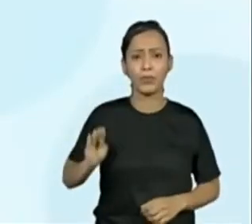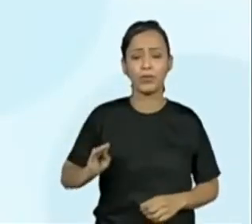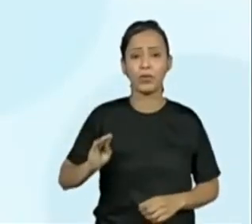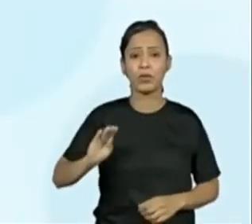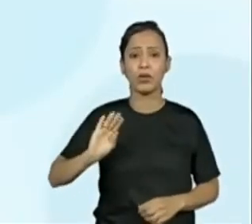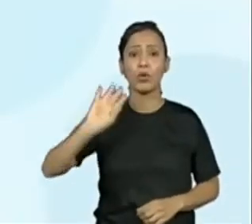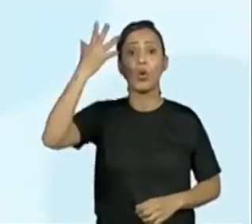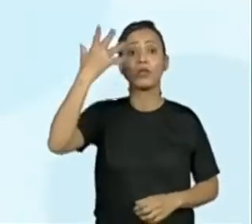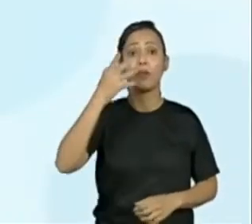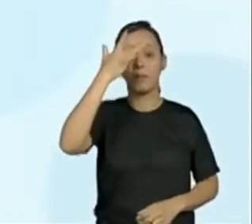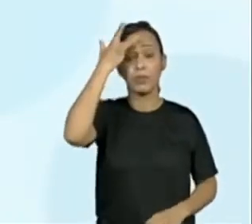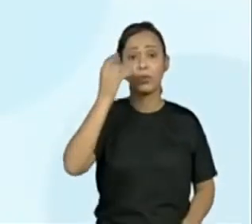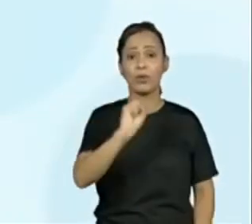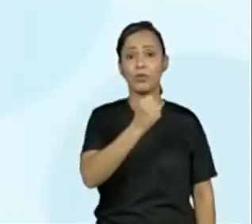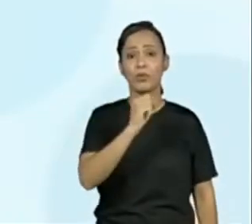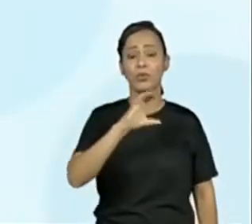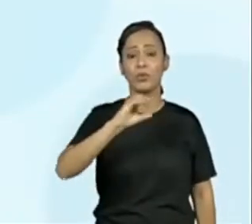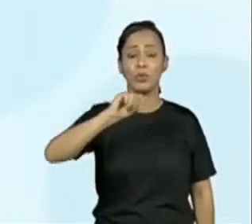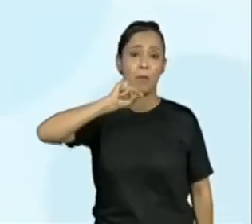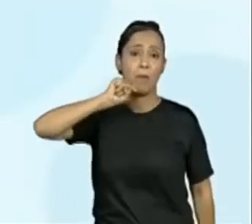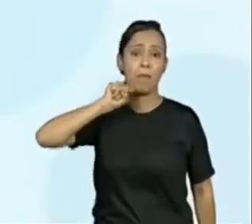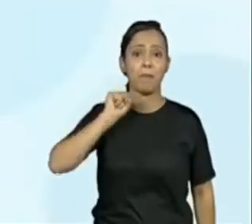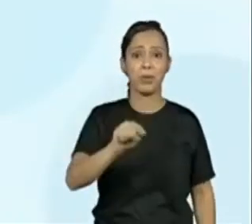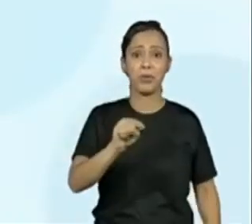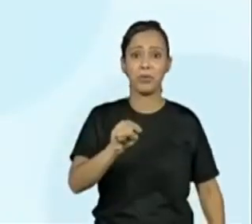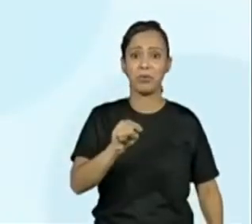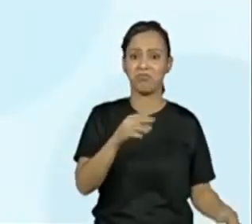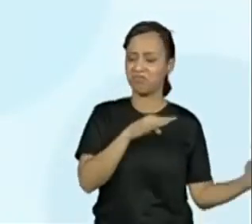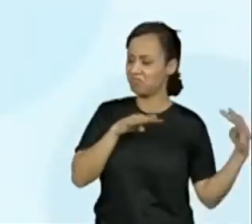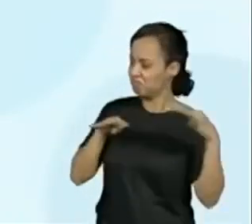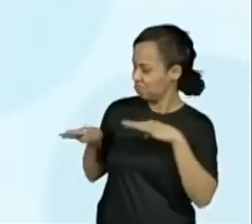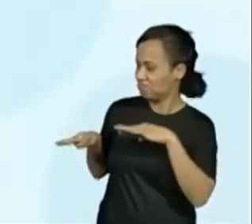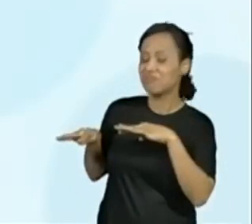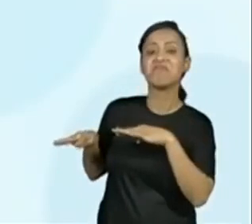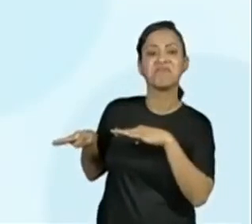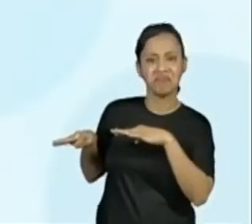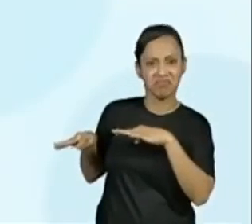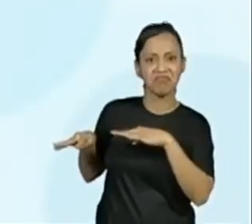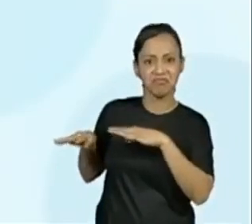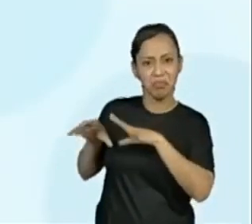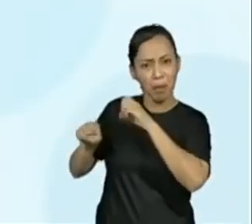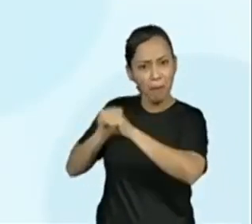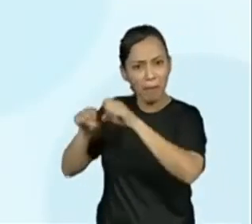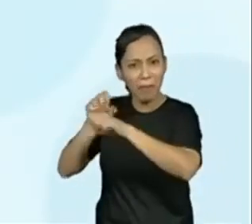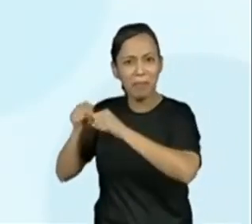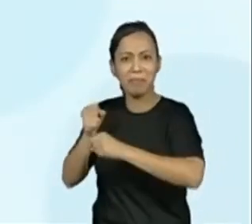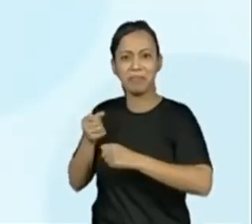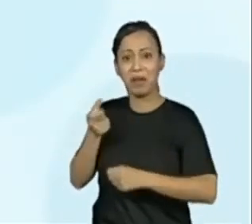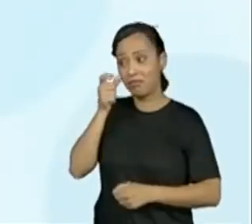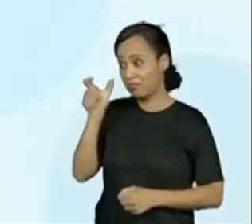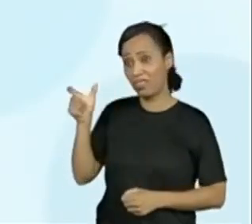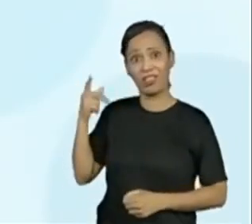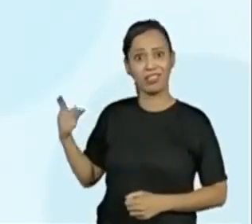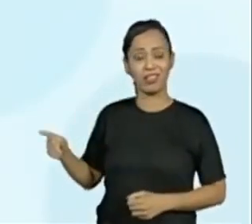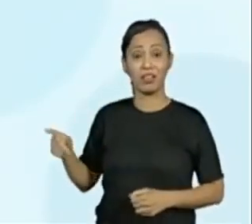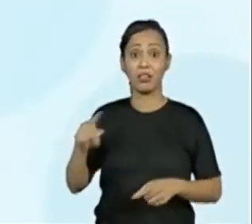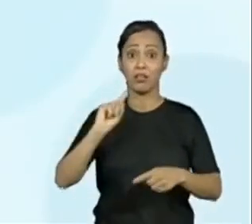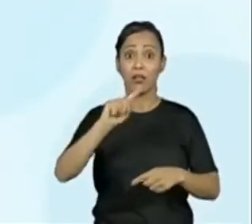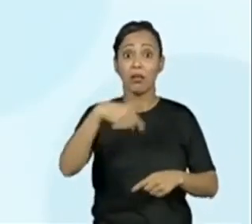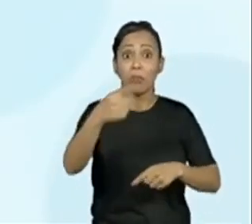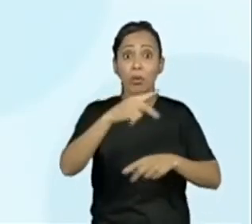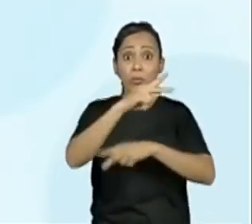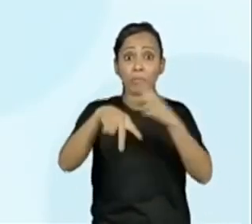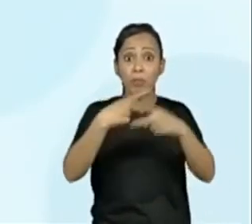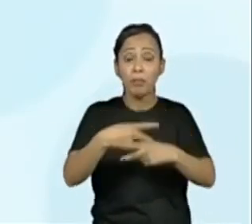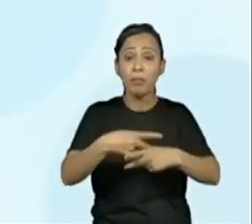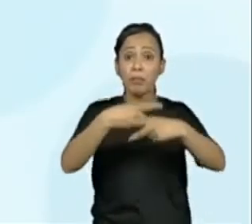assim, após ataques, garoto já ganhou mais de 800 mil seguidores e até foi presenteado pela